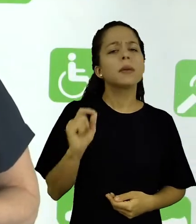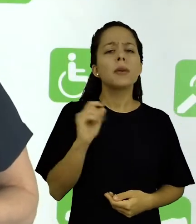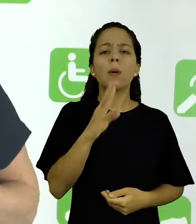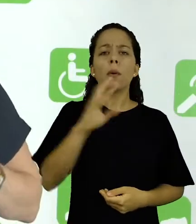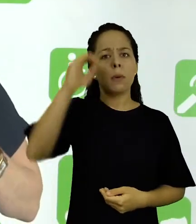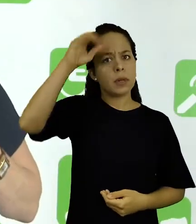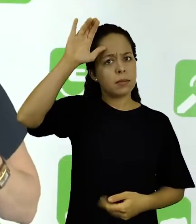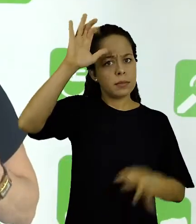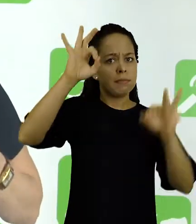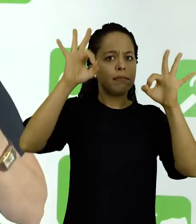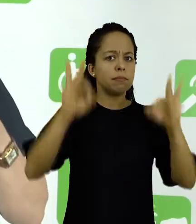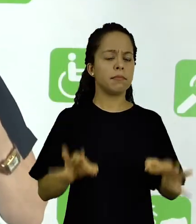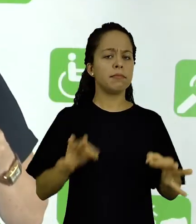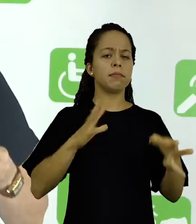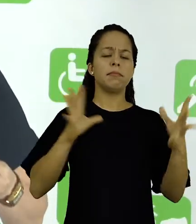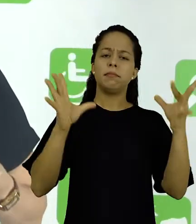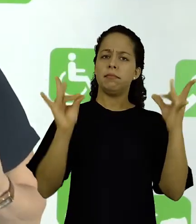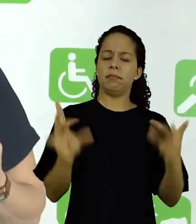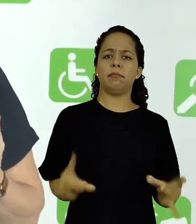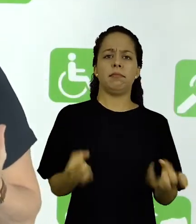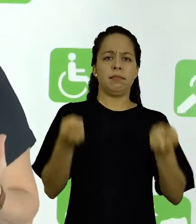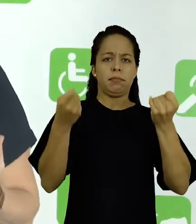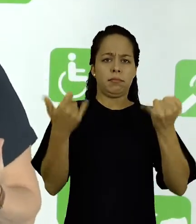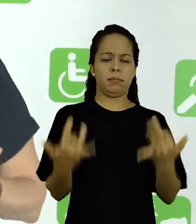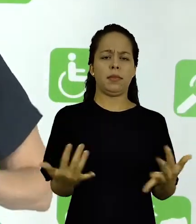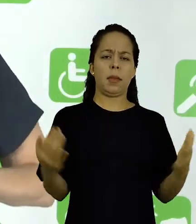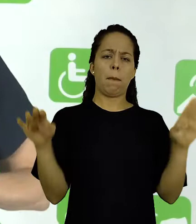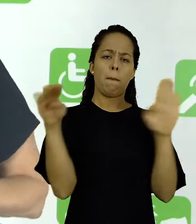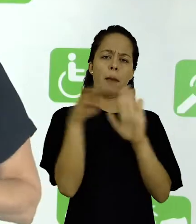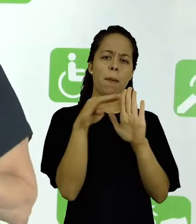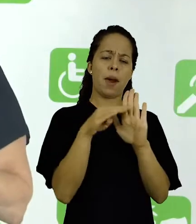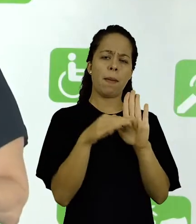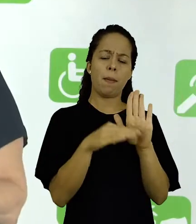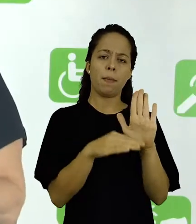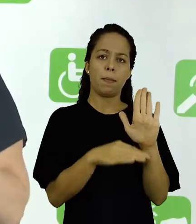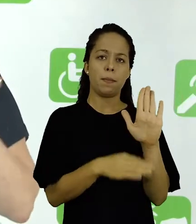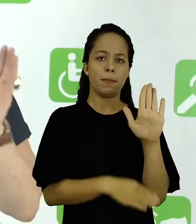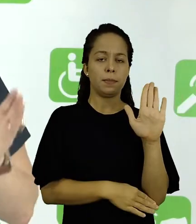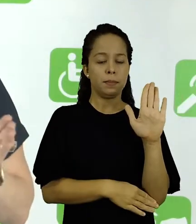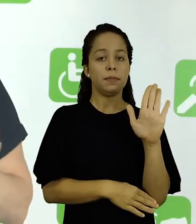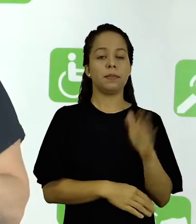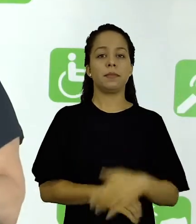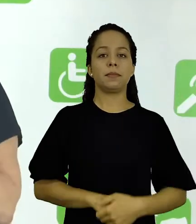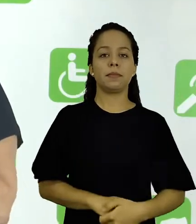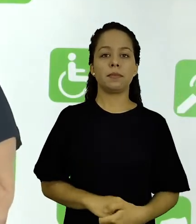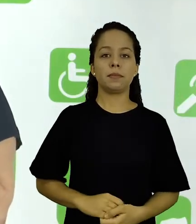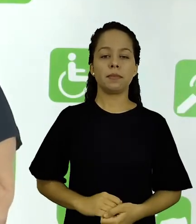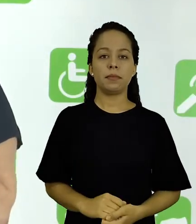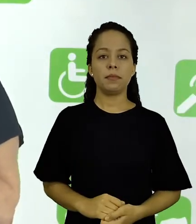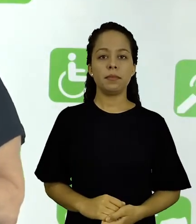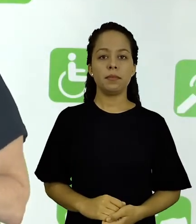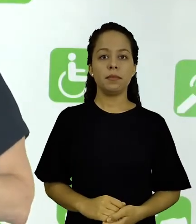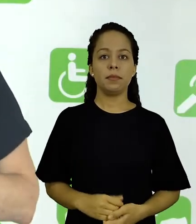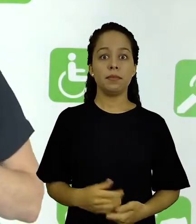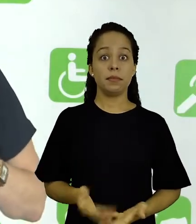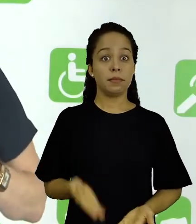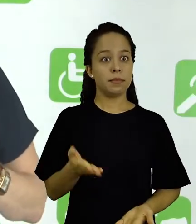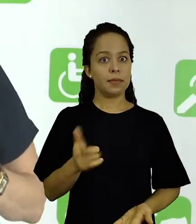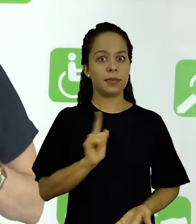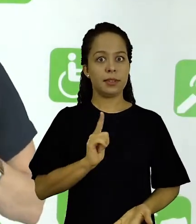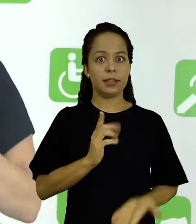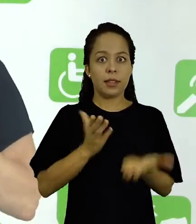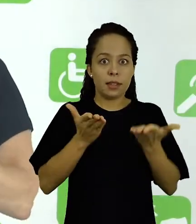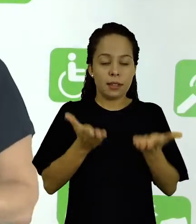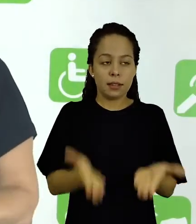caracteriza por ser um conhecimento exato, explicável, sistematizado. E ele,